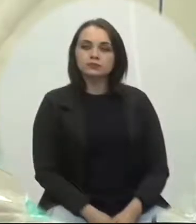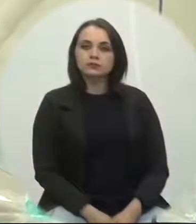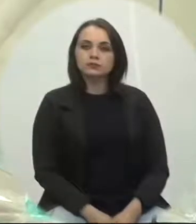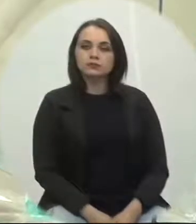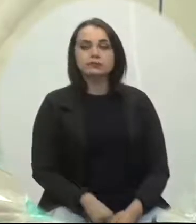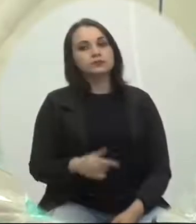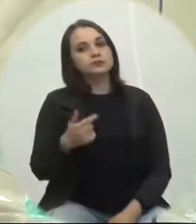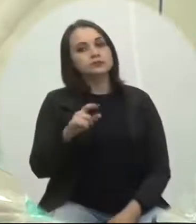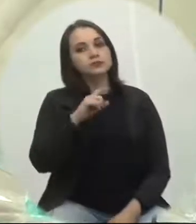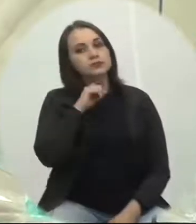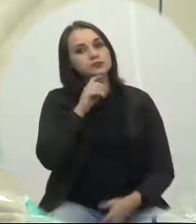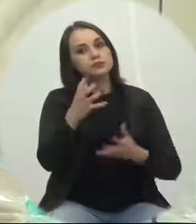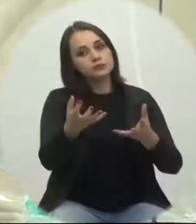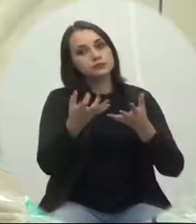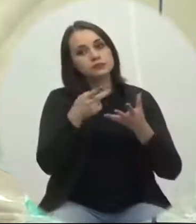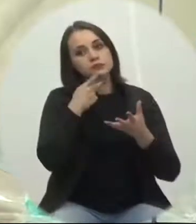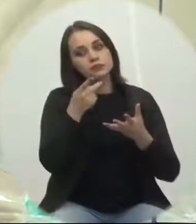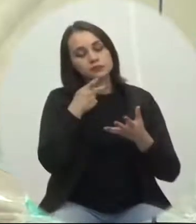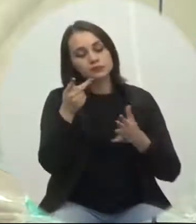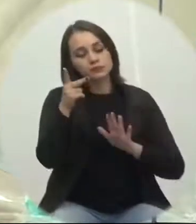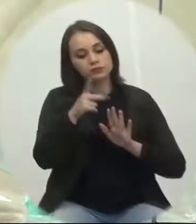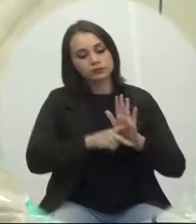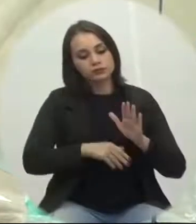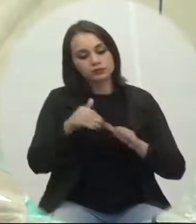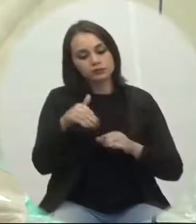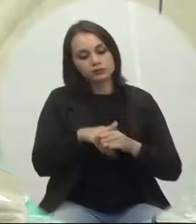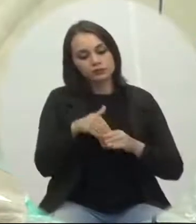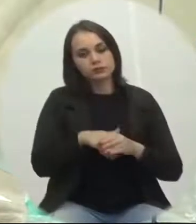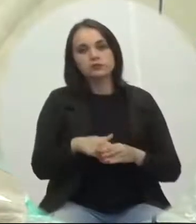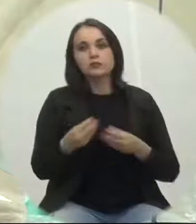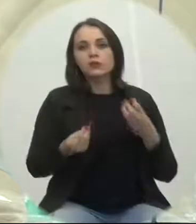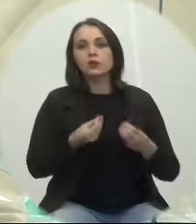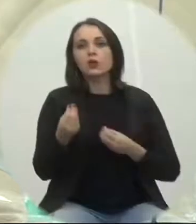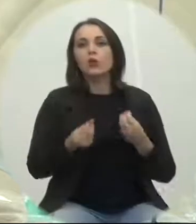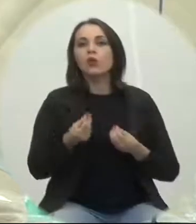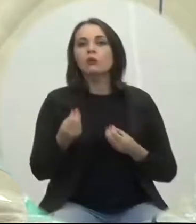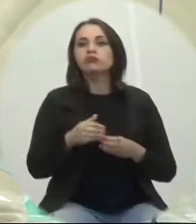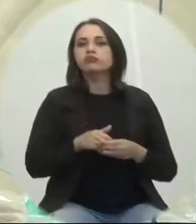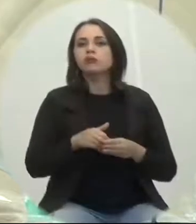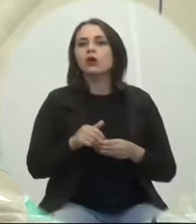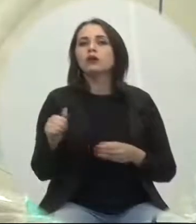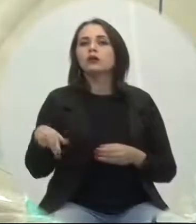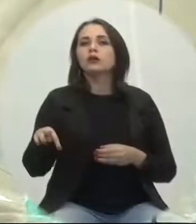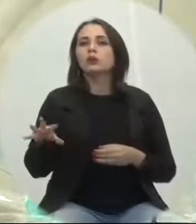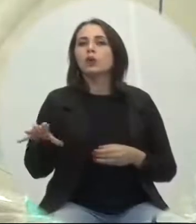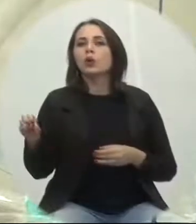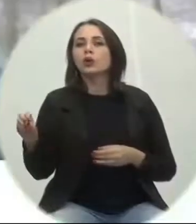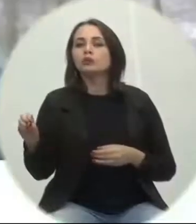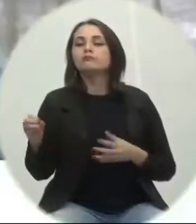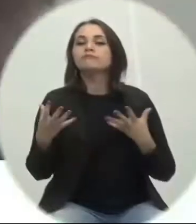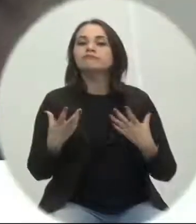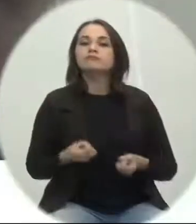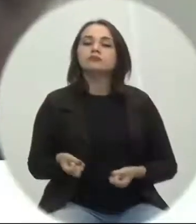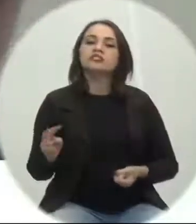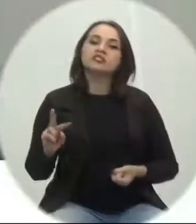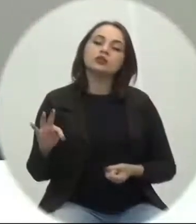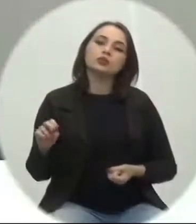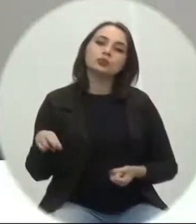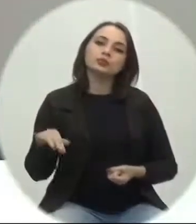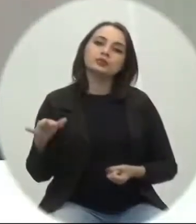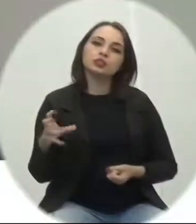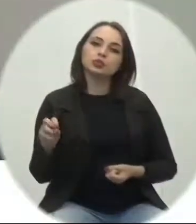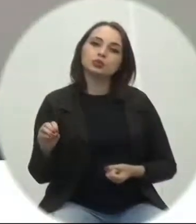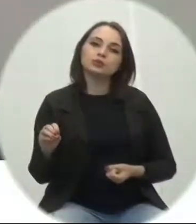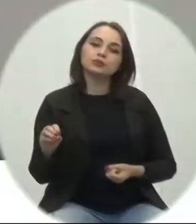Não havendo quem queira discutir, o projeto está em votação. Como vota o vereador Antônio Manuel? Favorável. Favor, vereador Toninho da Saúde.